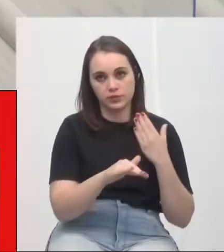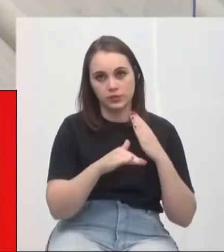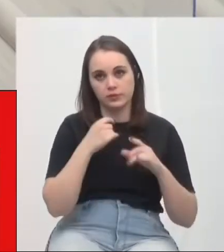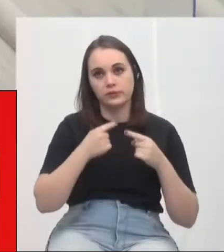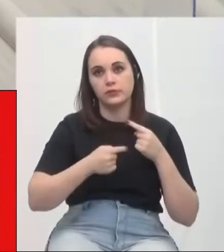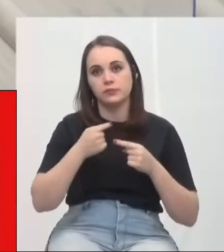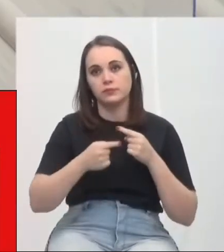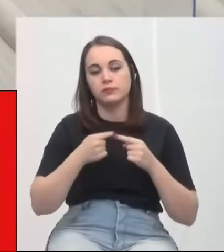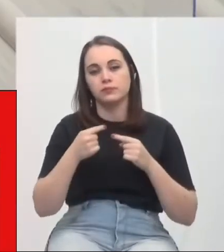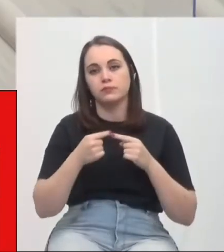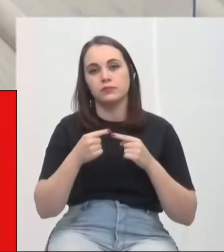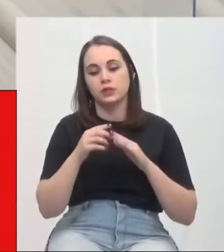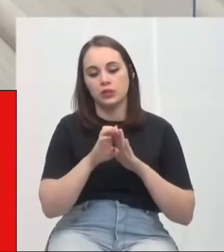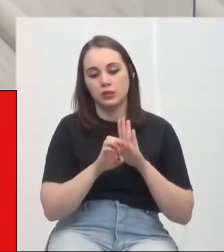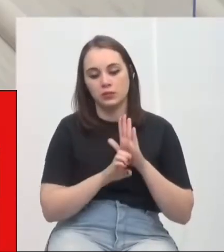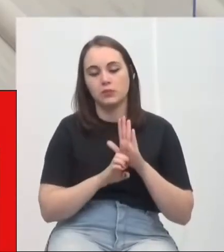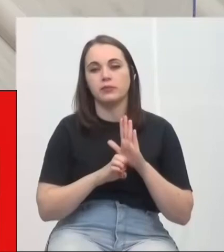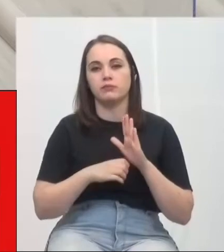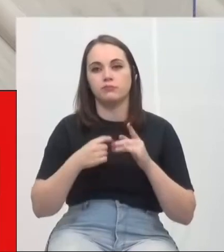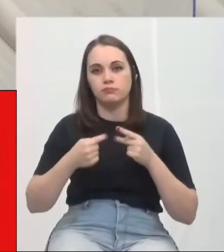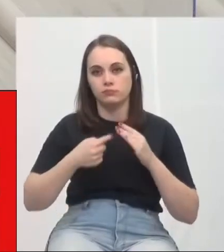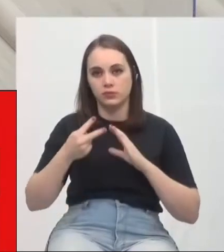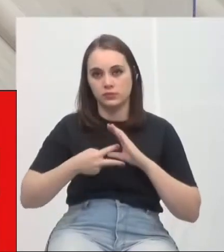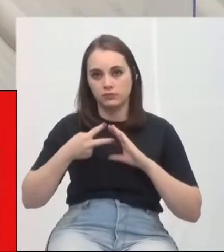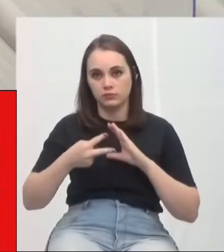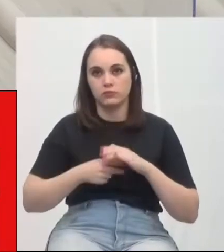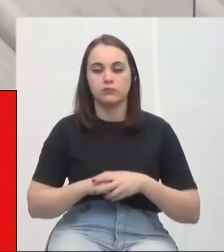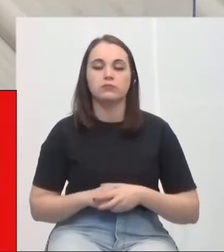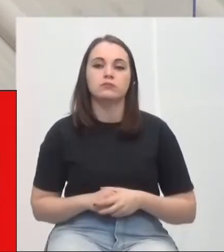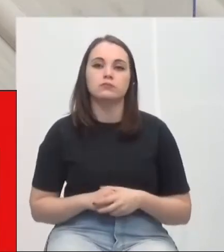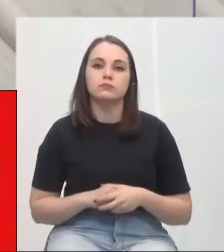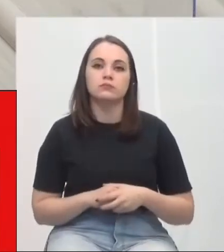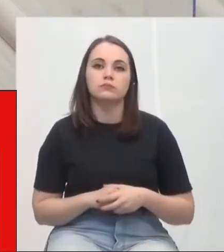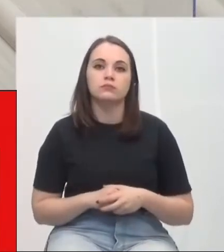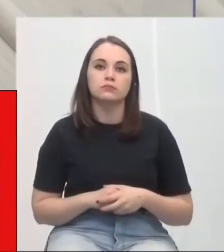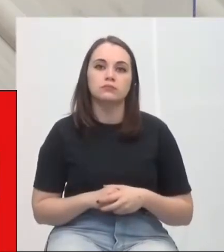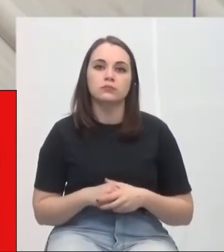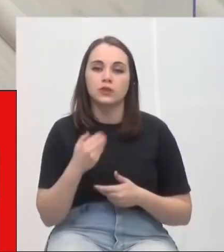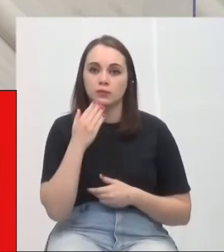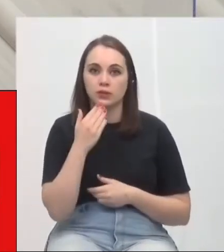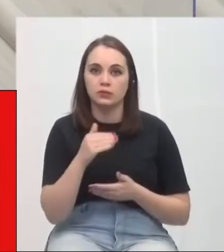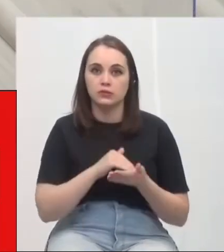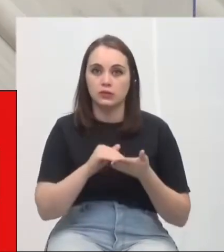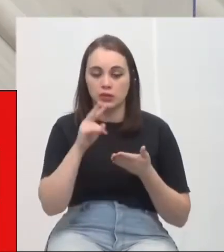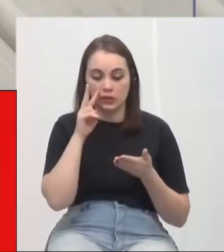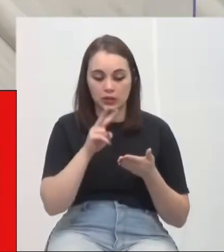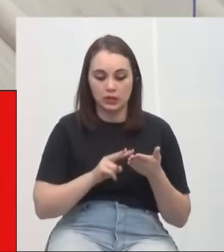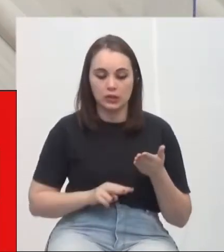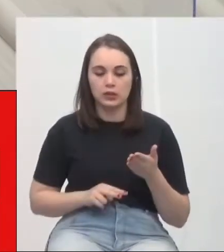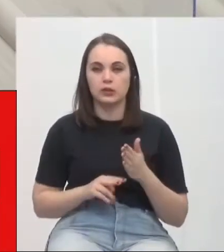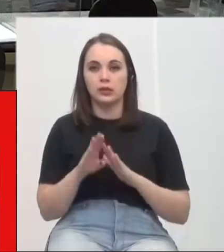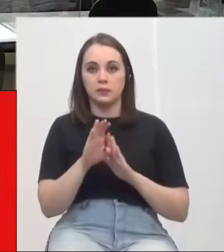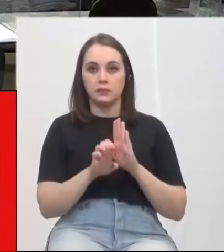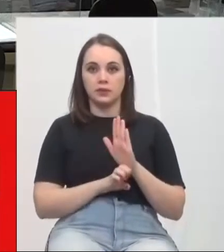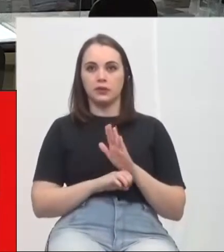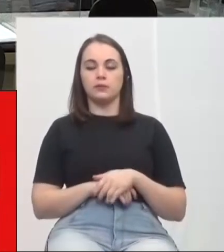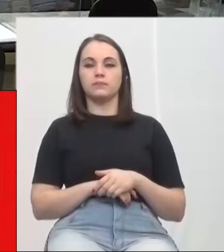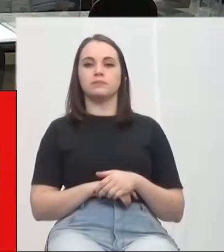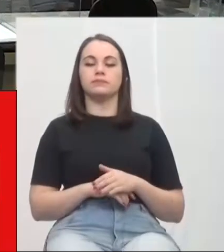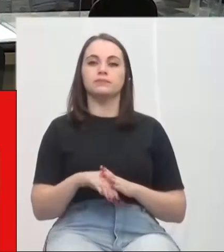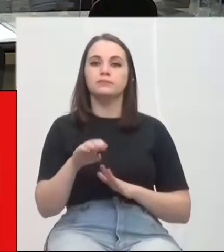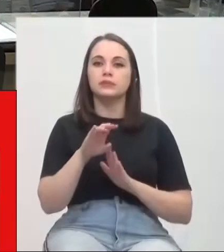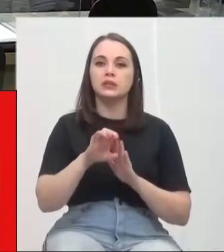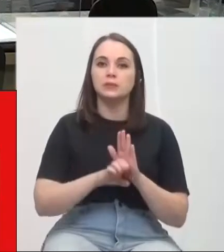com a emenda encaminhando a matéria para a deliberação em plenário. Solicito ao Sr. Secretário que faça a leitura da emenda. Emenda